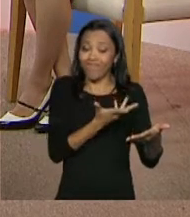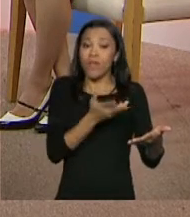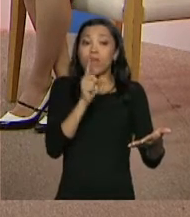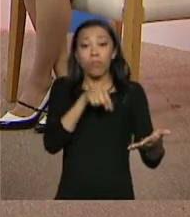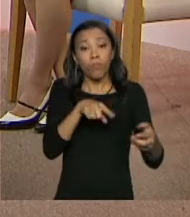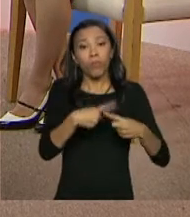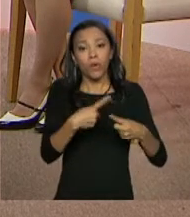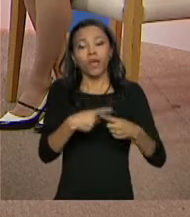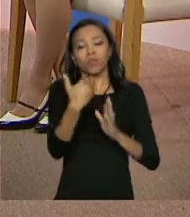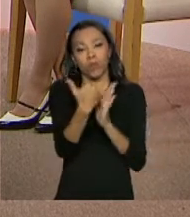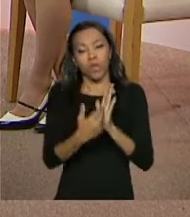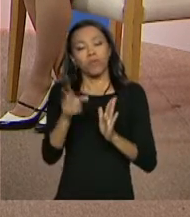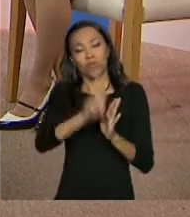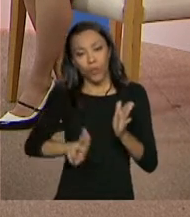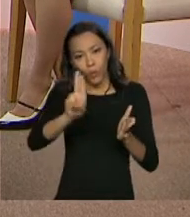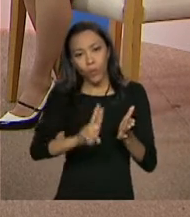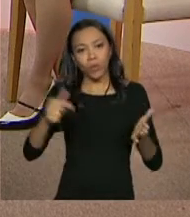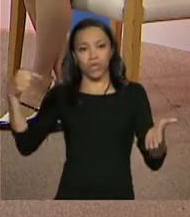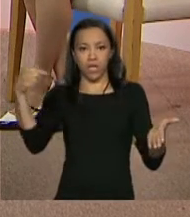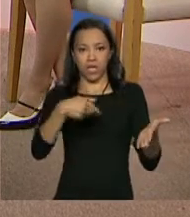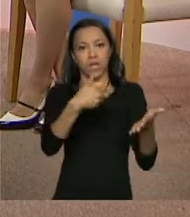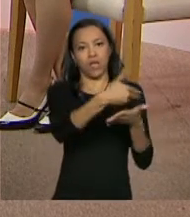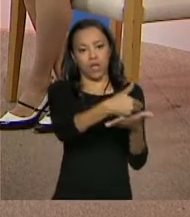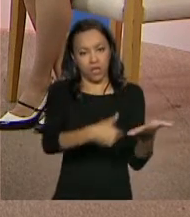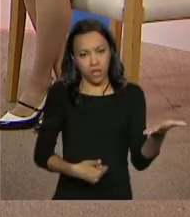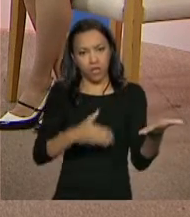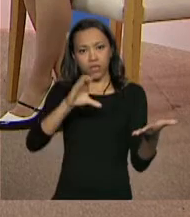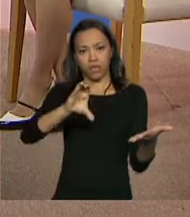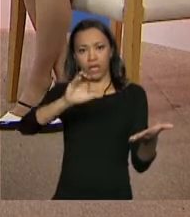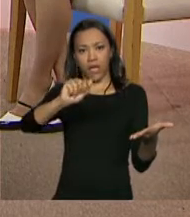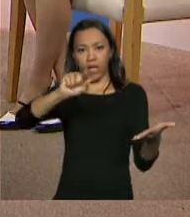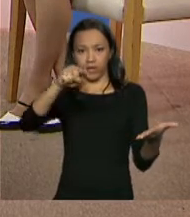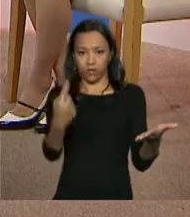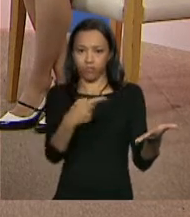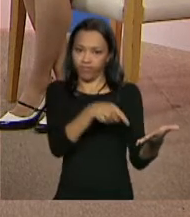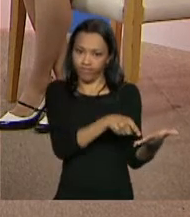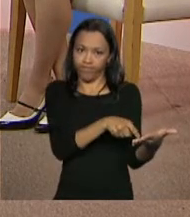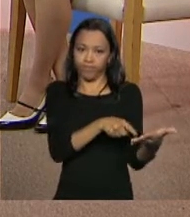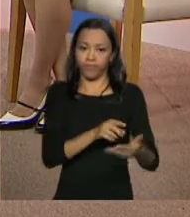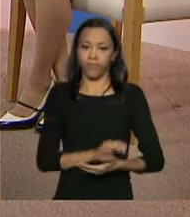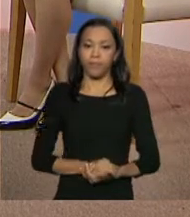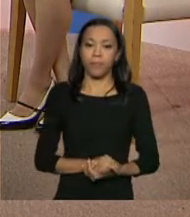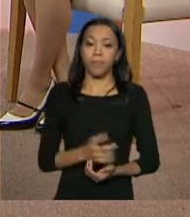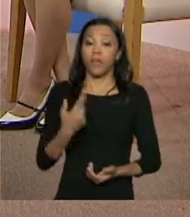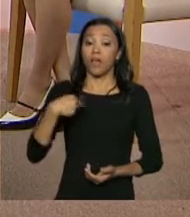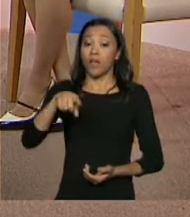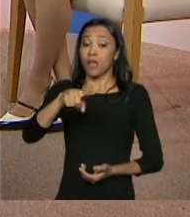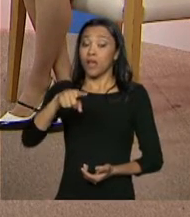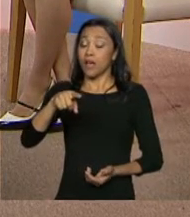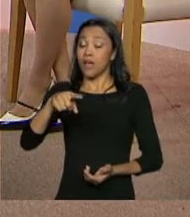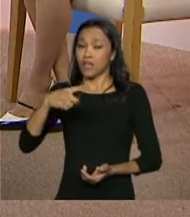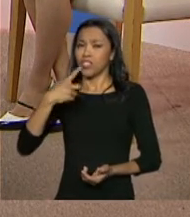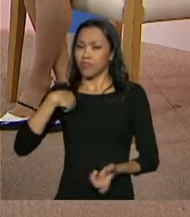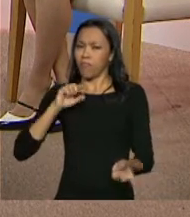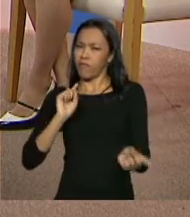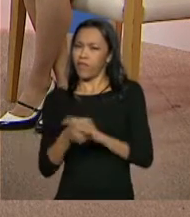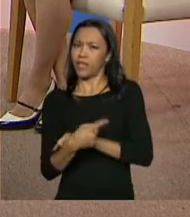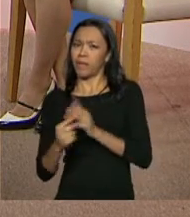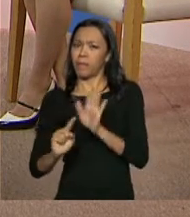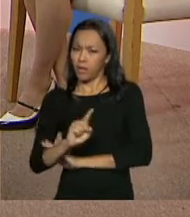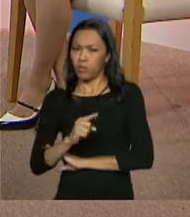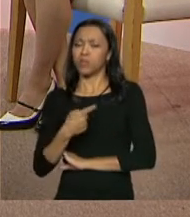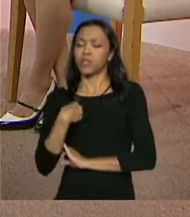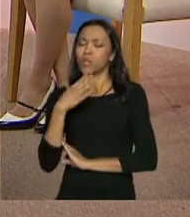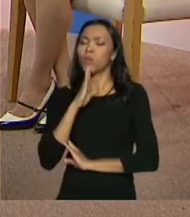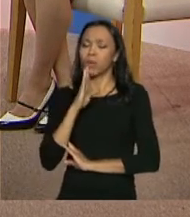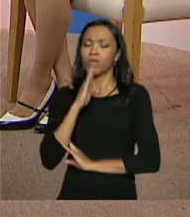usam exatamente, são voltados para famílias vulneráveis. Acho que a gente tem que inverter essa pergunta. A gente conhece bem essa reclamação dos